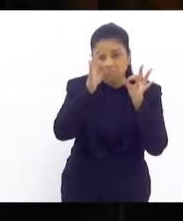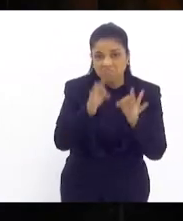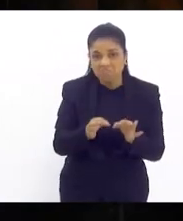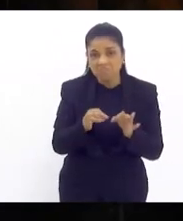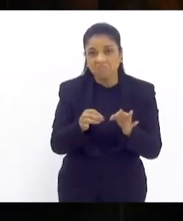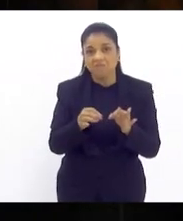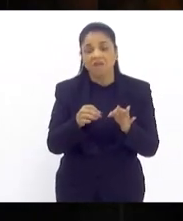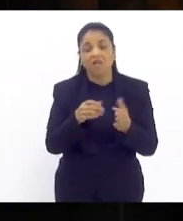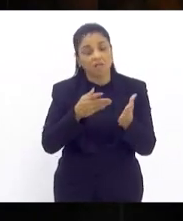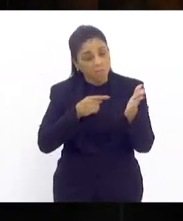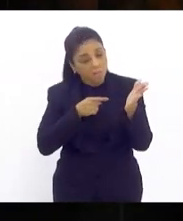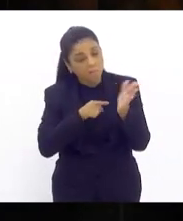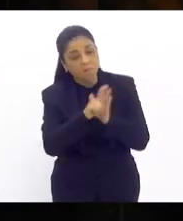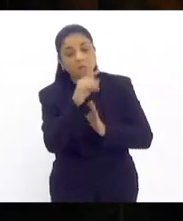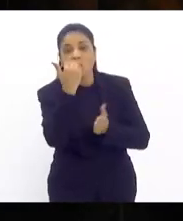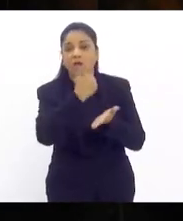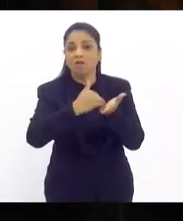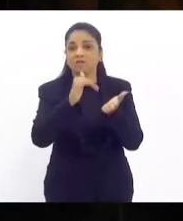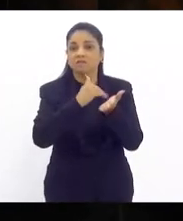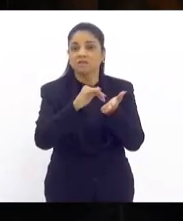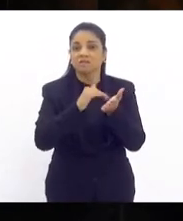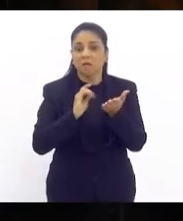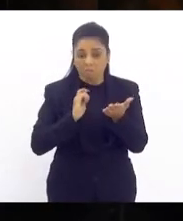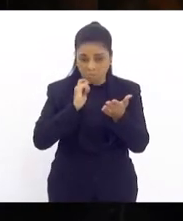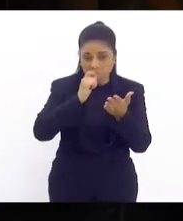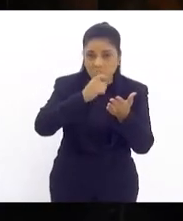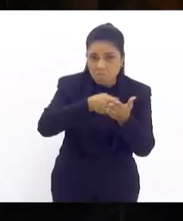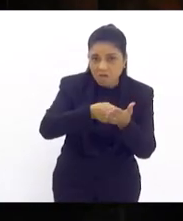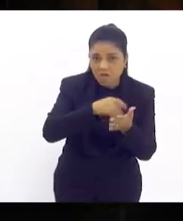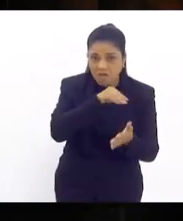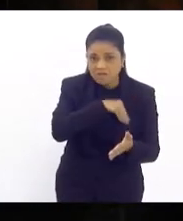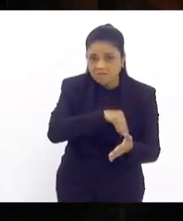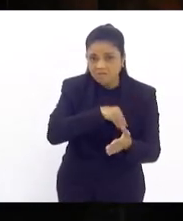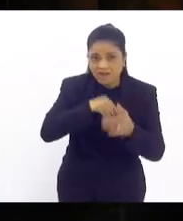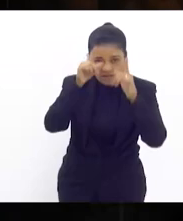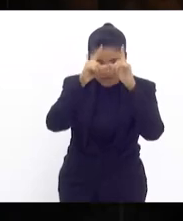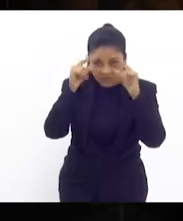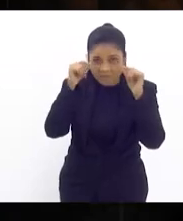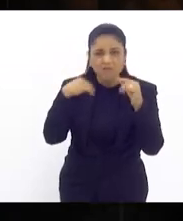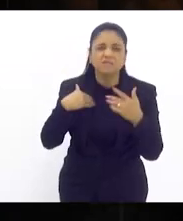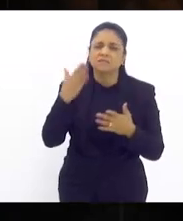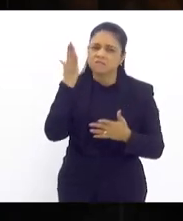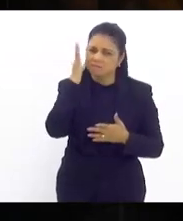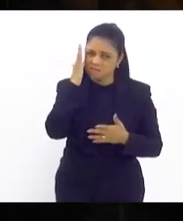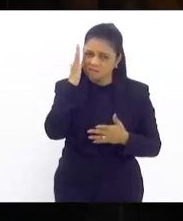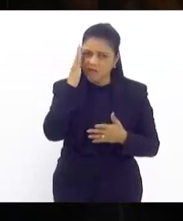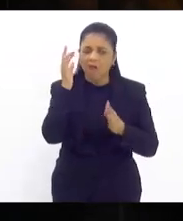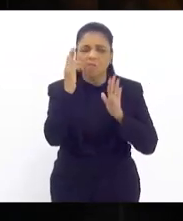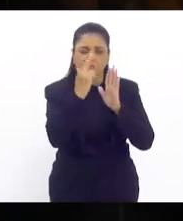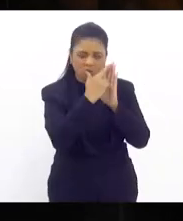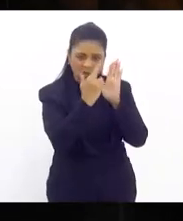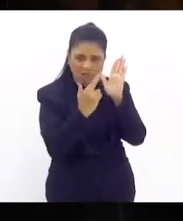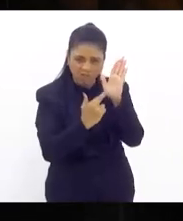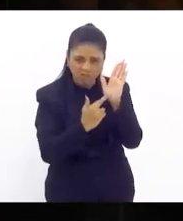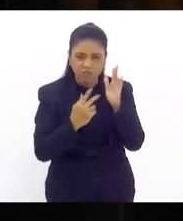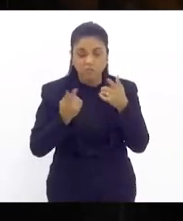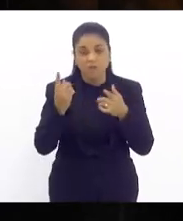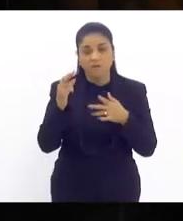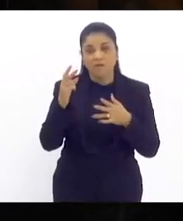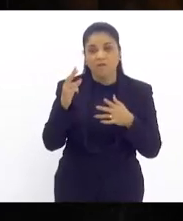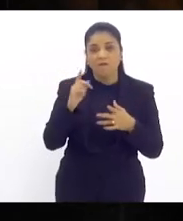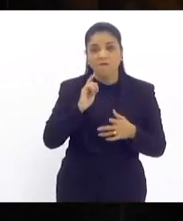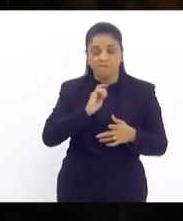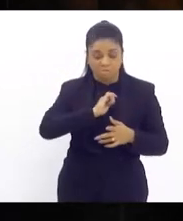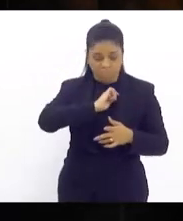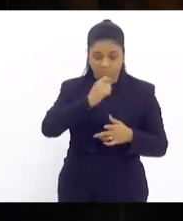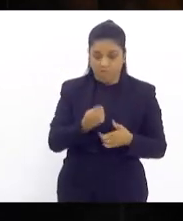aos secretários se teria aí o pagamento do piso é óbvio que a gente sabe que o regime de recuperação fiscal que nós